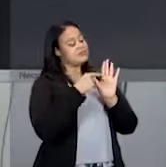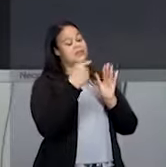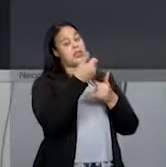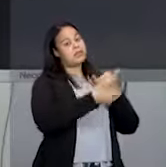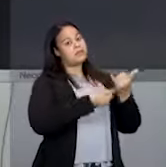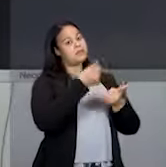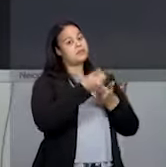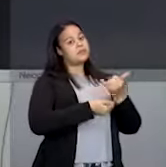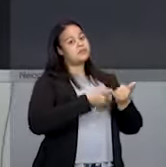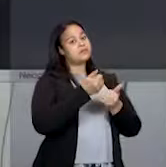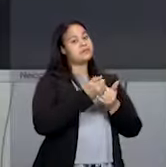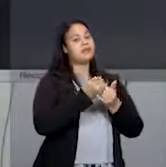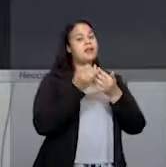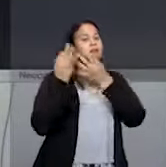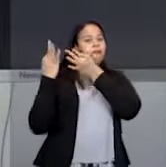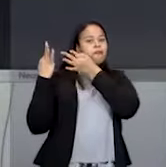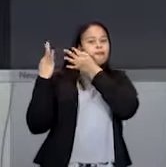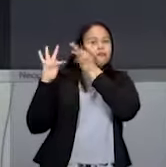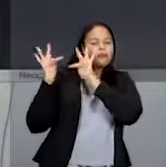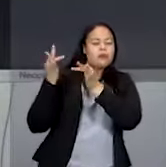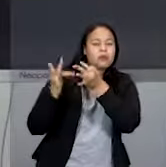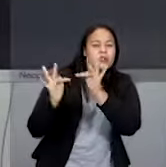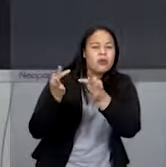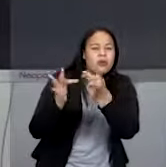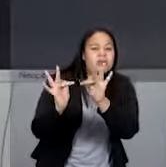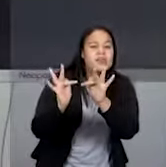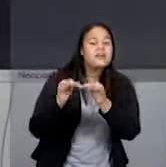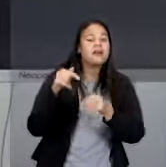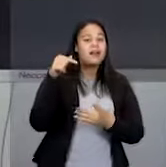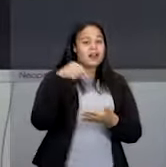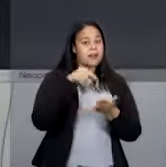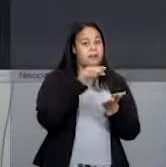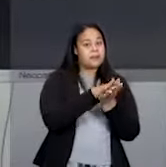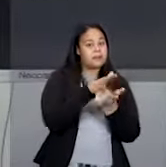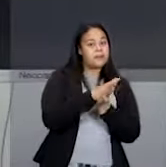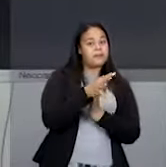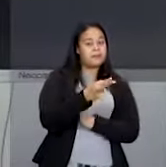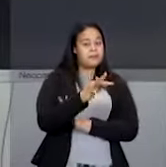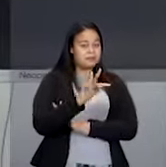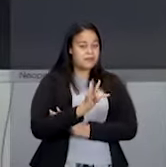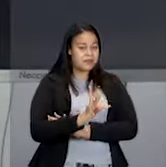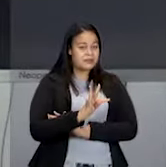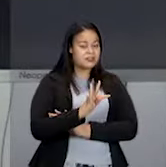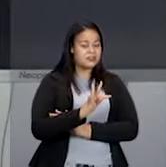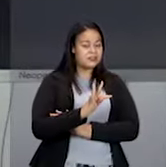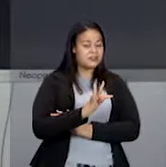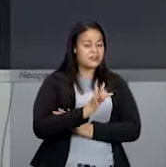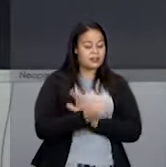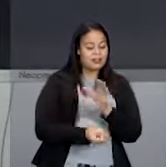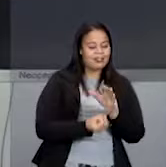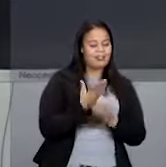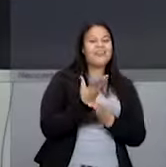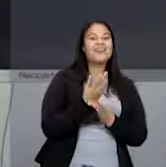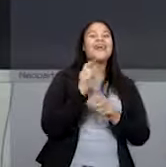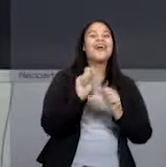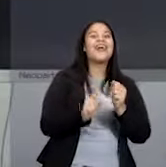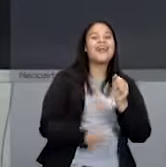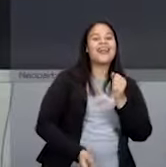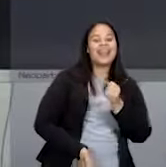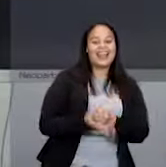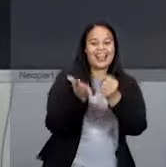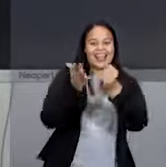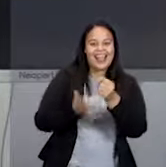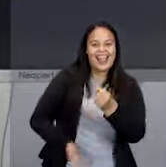brincadeira folclórica. E aí, no pet de vocês, pede para que vocês construam uma peteca. E se